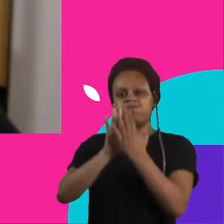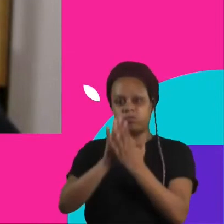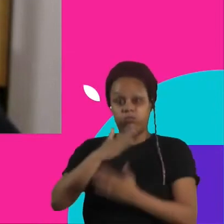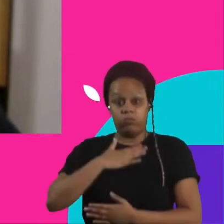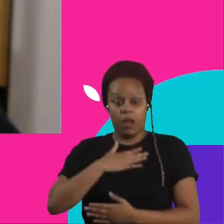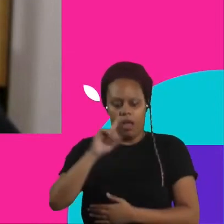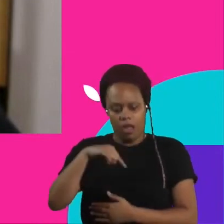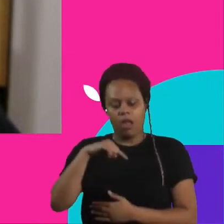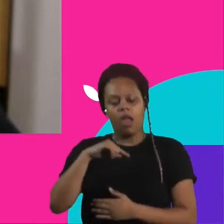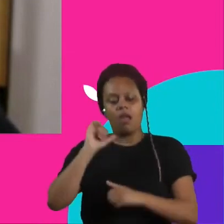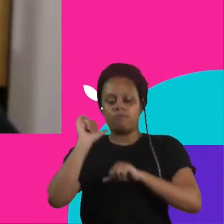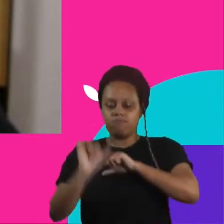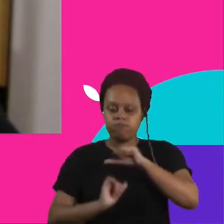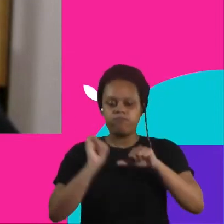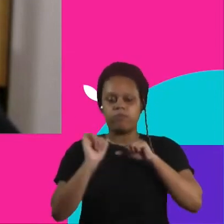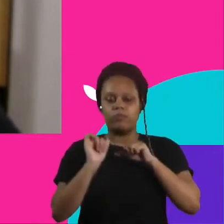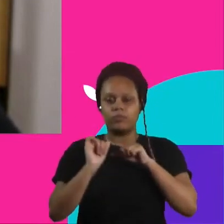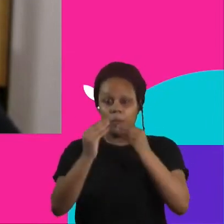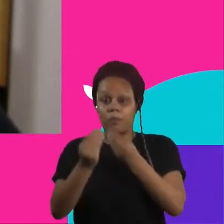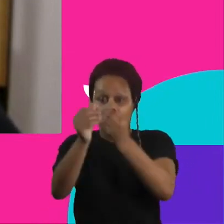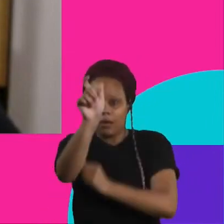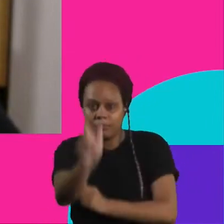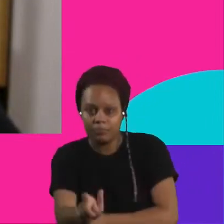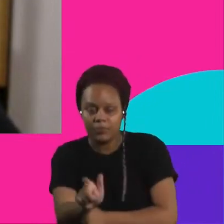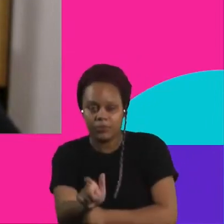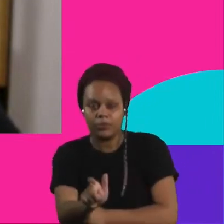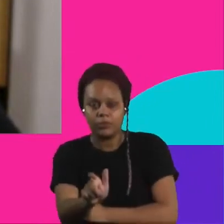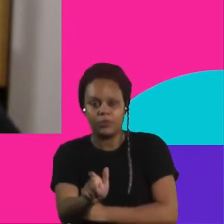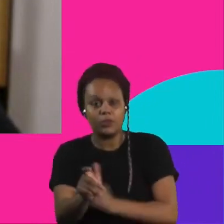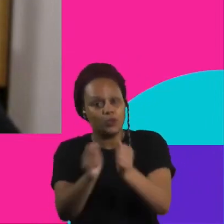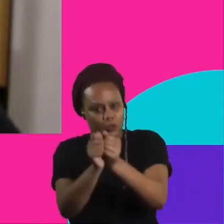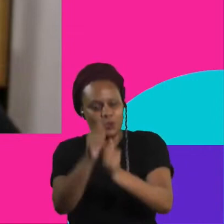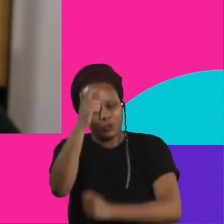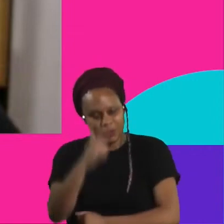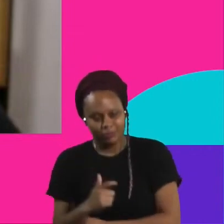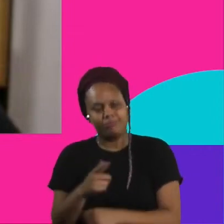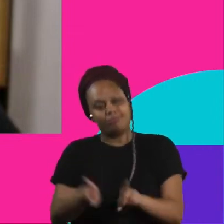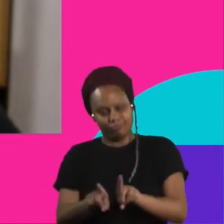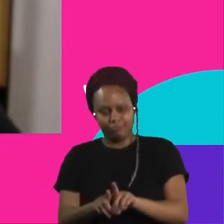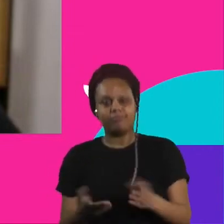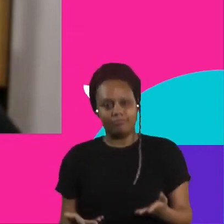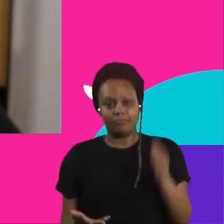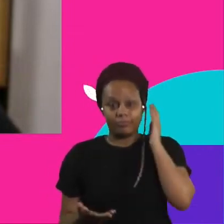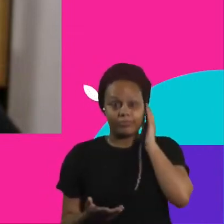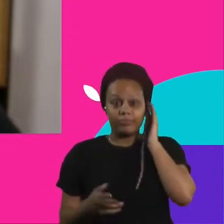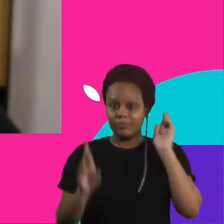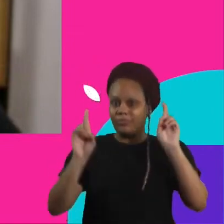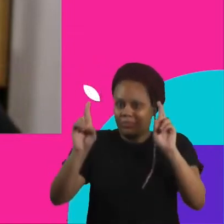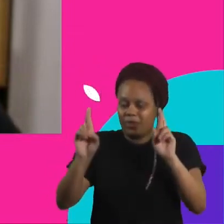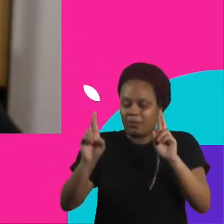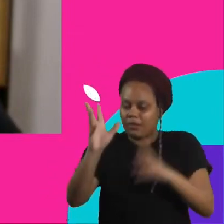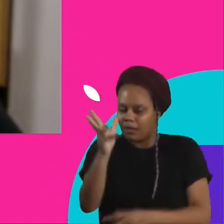com as pessoas e para as pessoas. Eu espero que tenha inspirado vocês também a